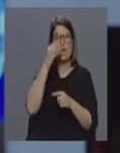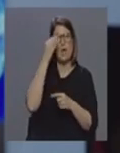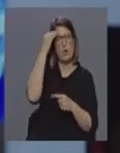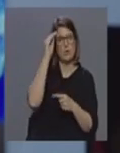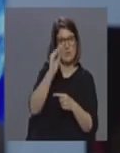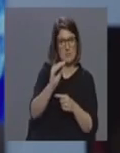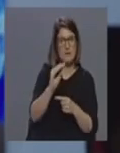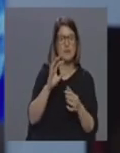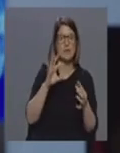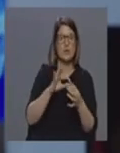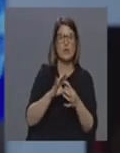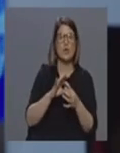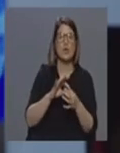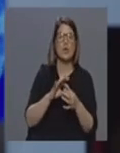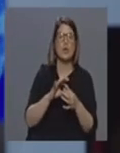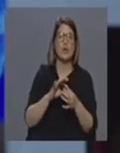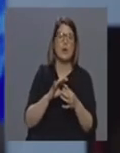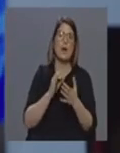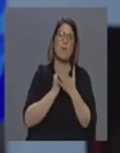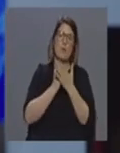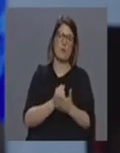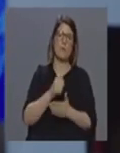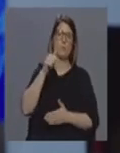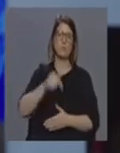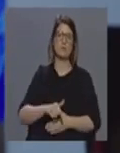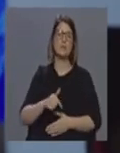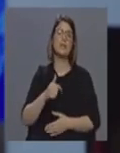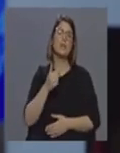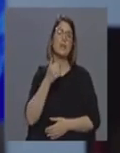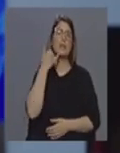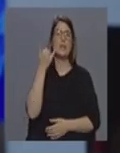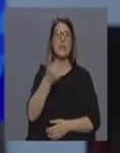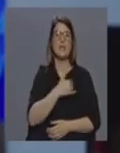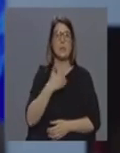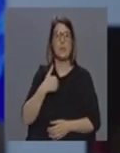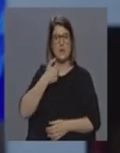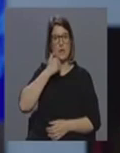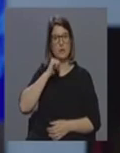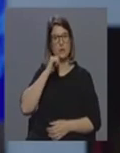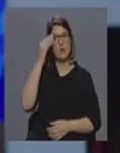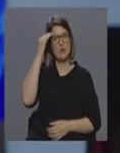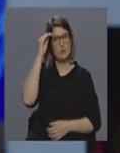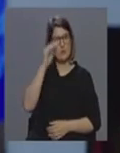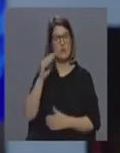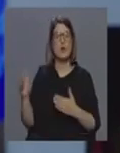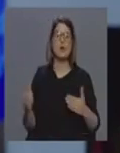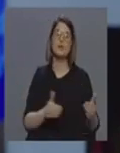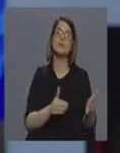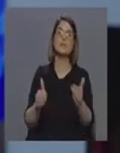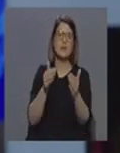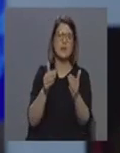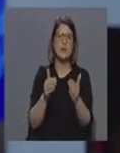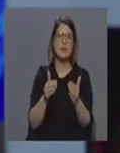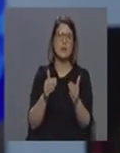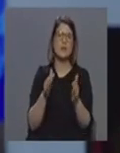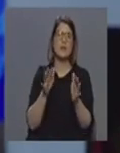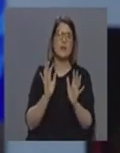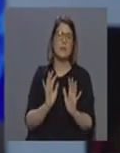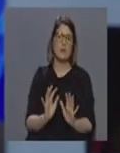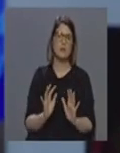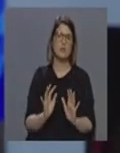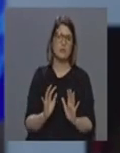tanto esta resposta imediata em tanto da linha de saúde Açores que também tem um papel de aconselhamento de orientação de encaminhamento mas que entretanto agora